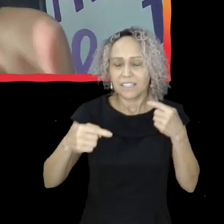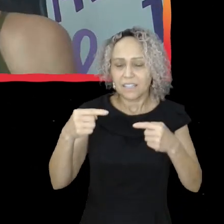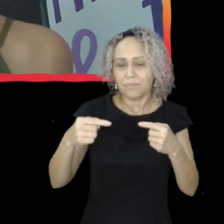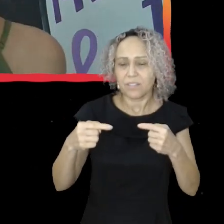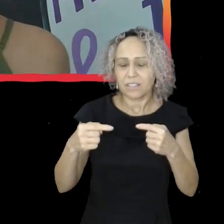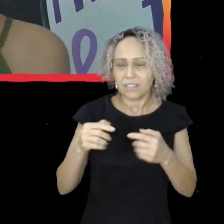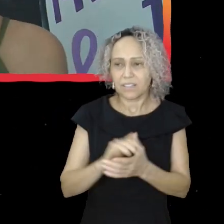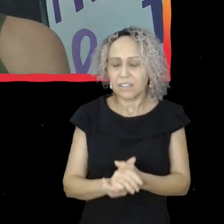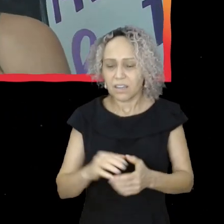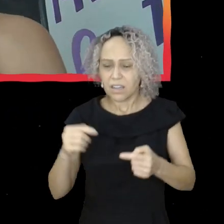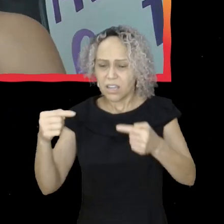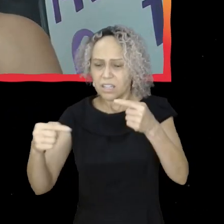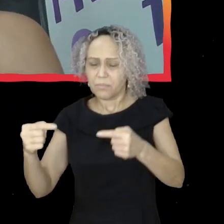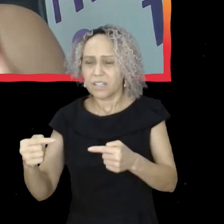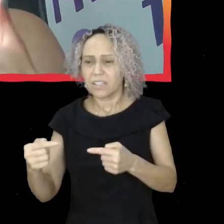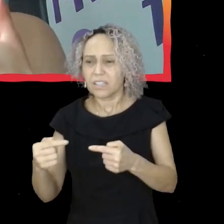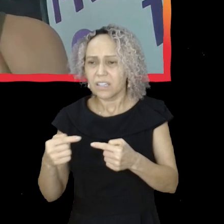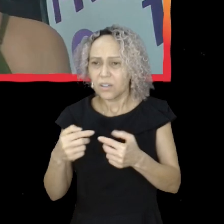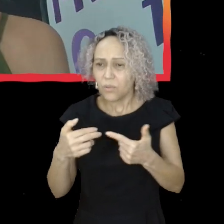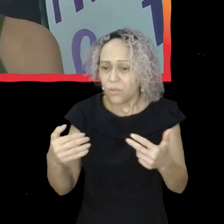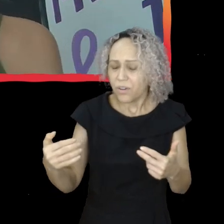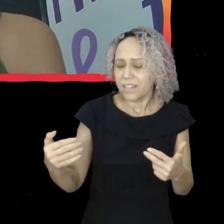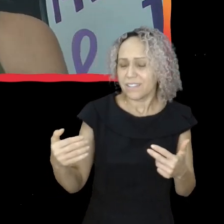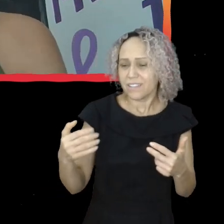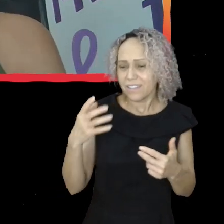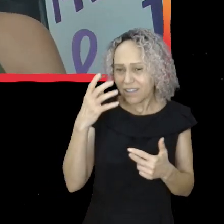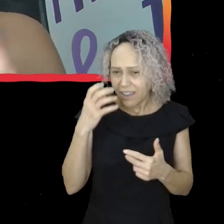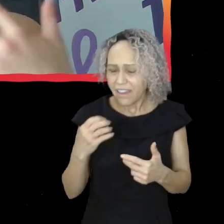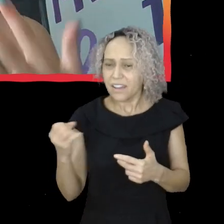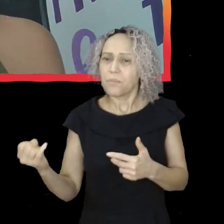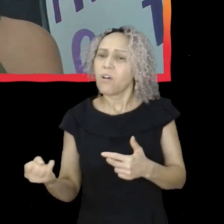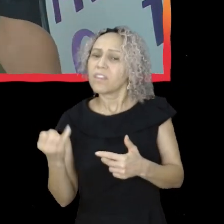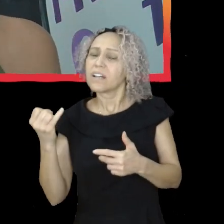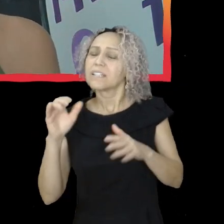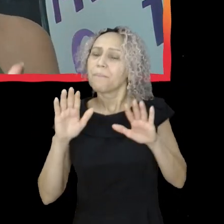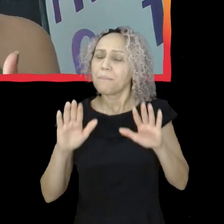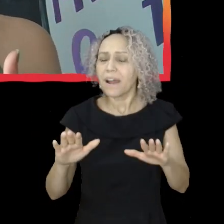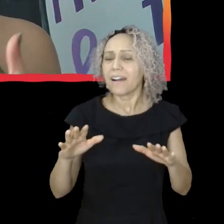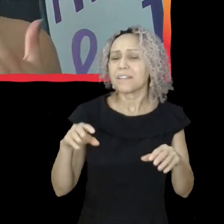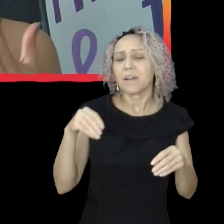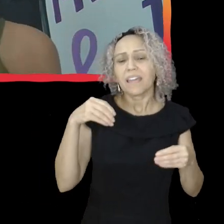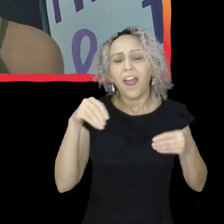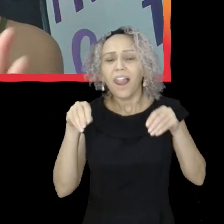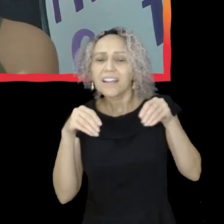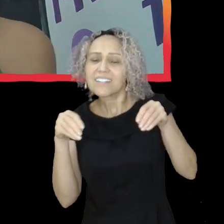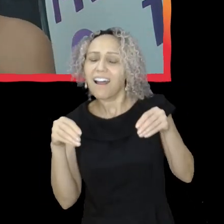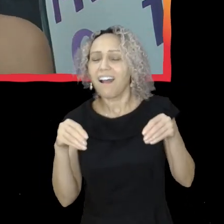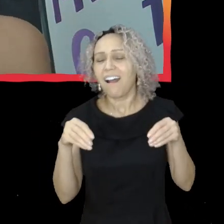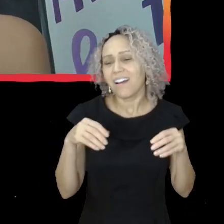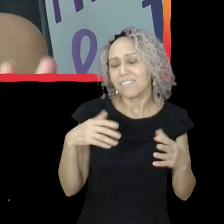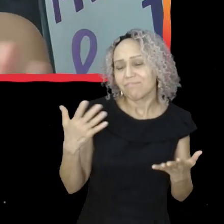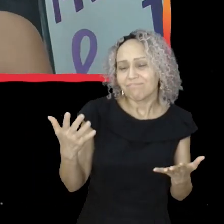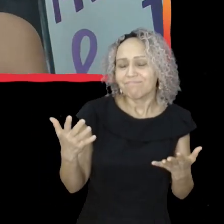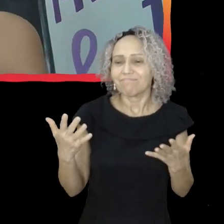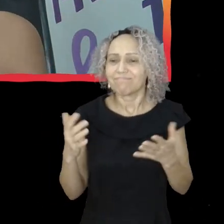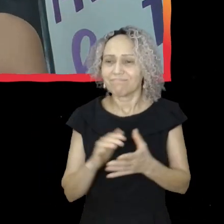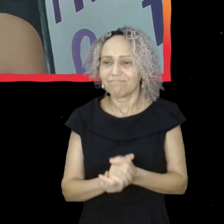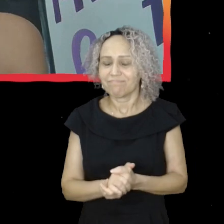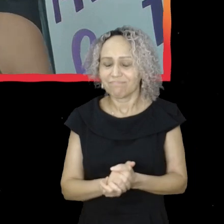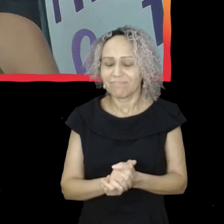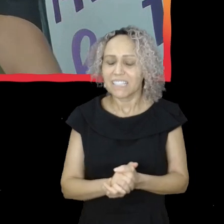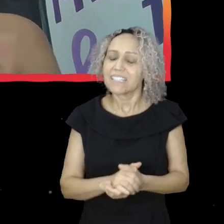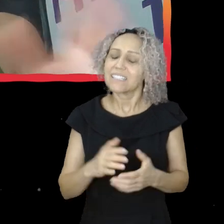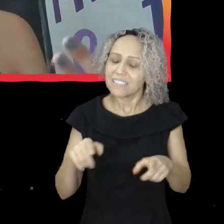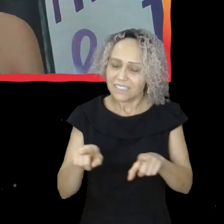séria, debater coisa importante de um jeito um pouco mais descontraído, um pouco mais divertido, e fazendo com que a política faça parte da nossa